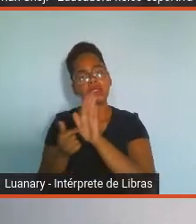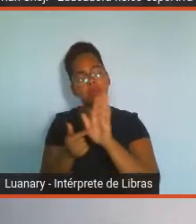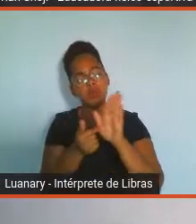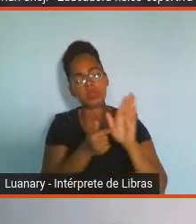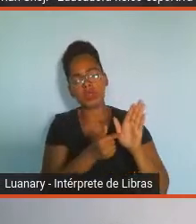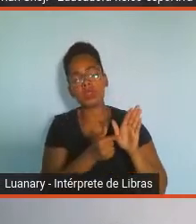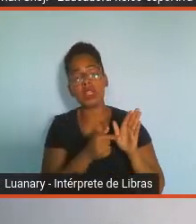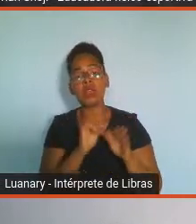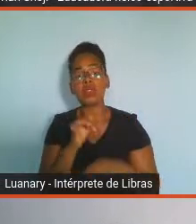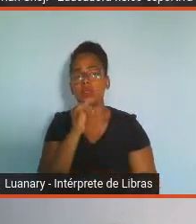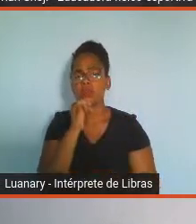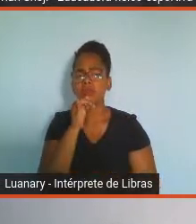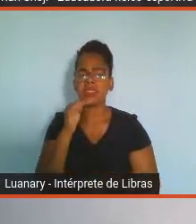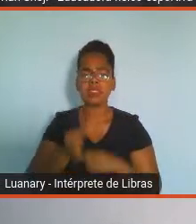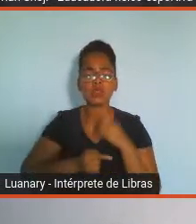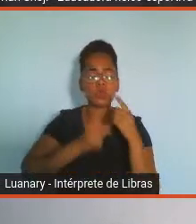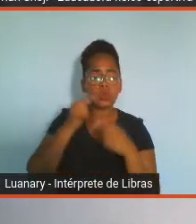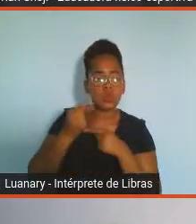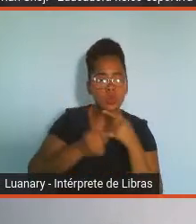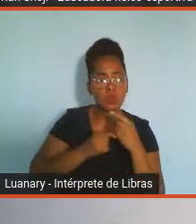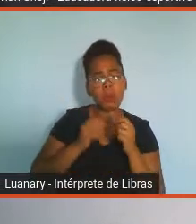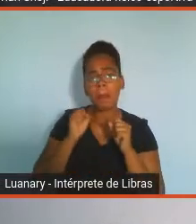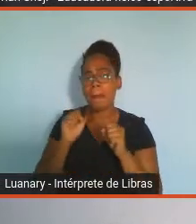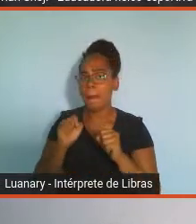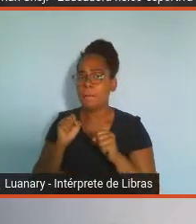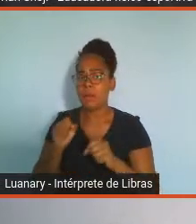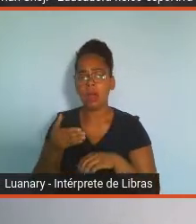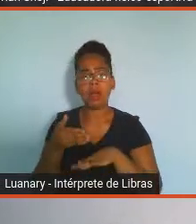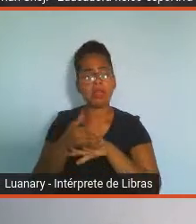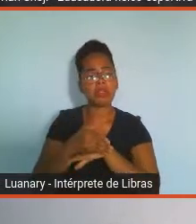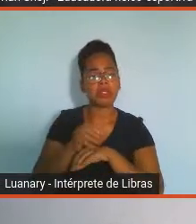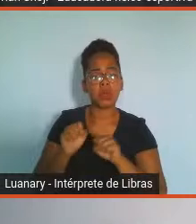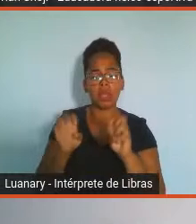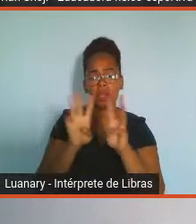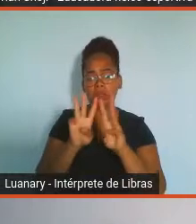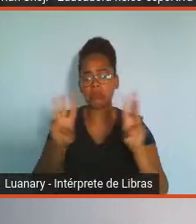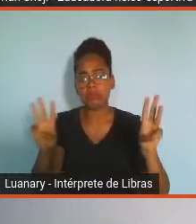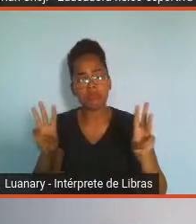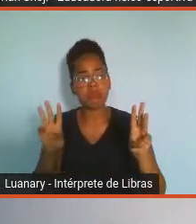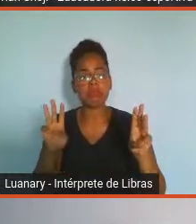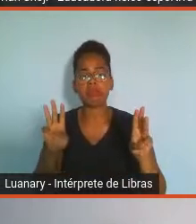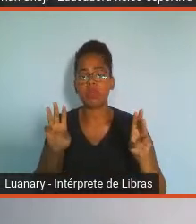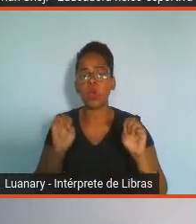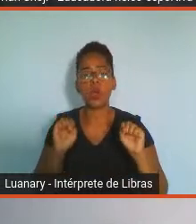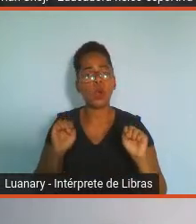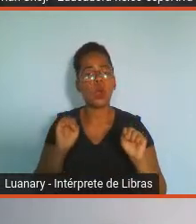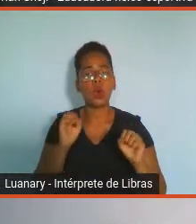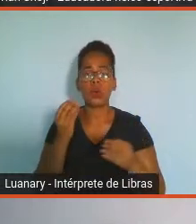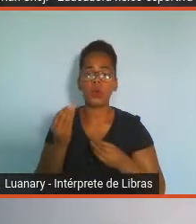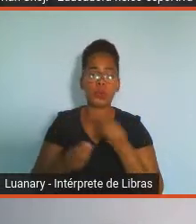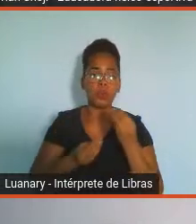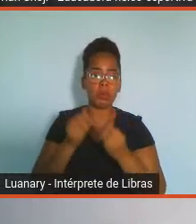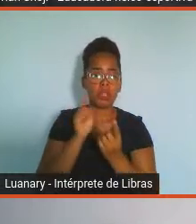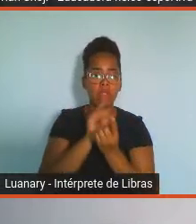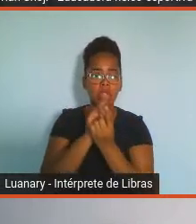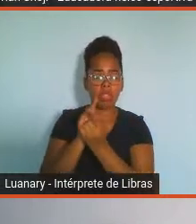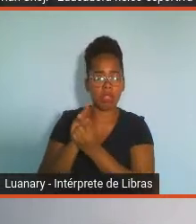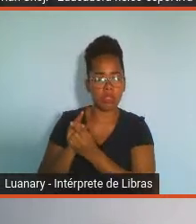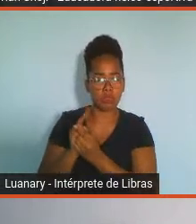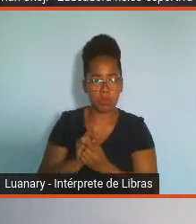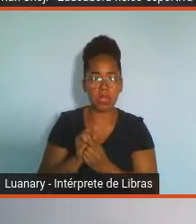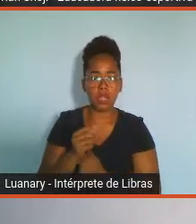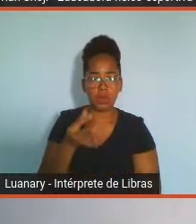dúvidas, você pode acessar os nossos canais de atendimento online, sescsp.org.br